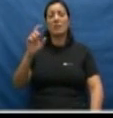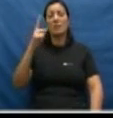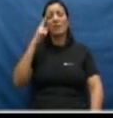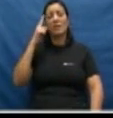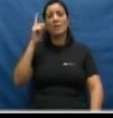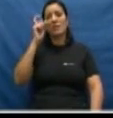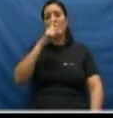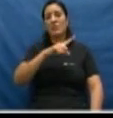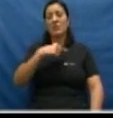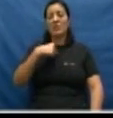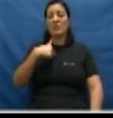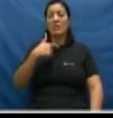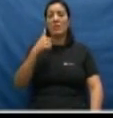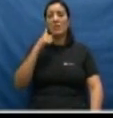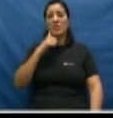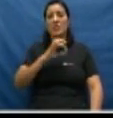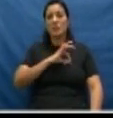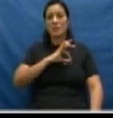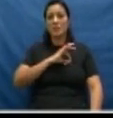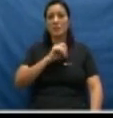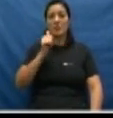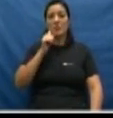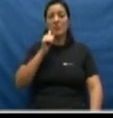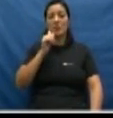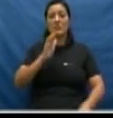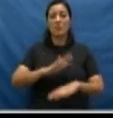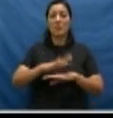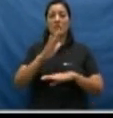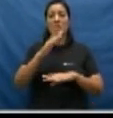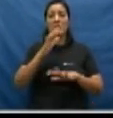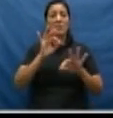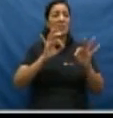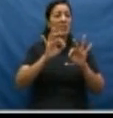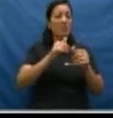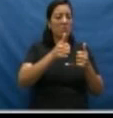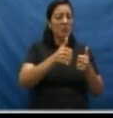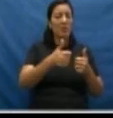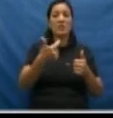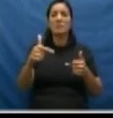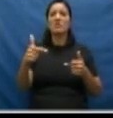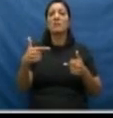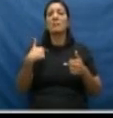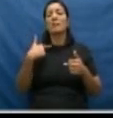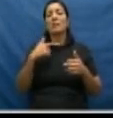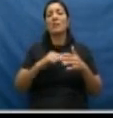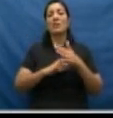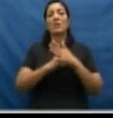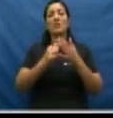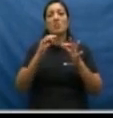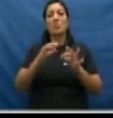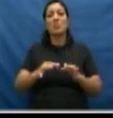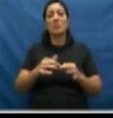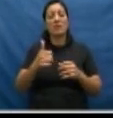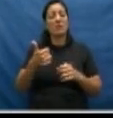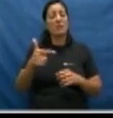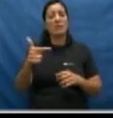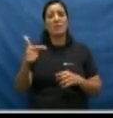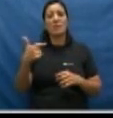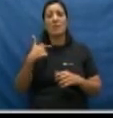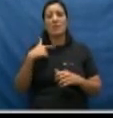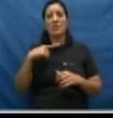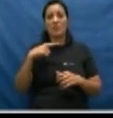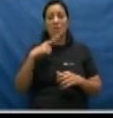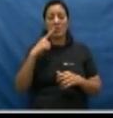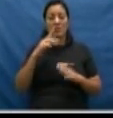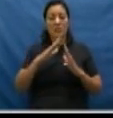ainda, que são as delegacias da mulher as mais desaparelhadas, com menos estrutura de funcionamento. Quando nós